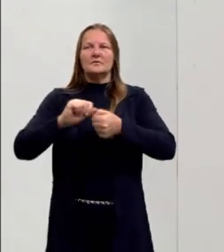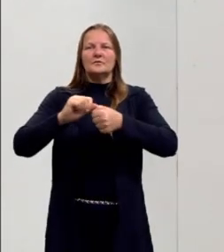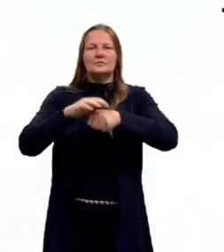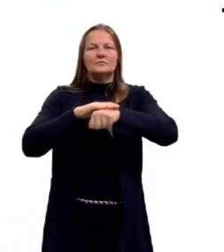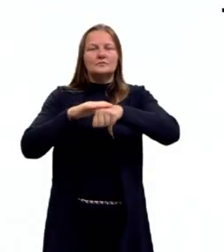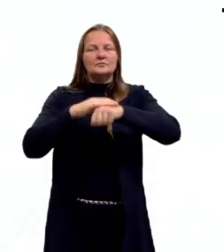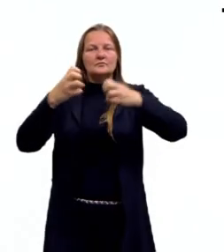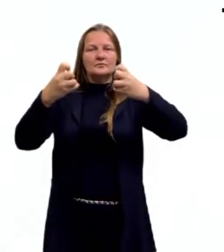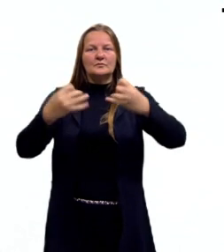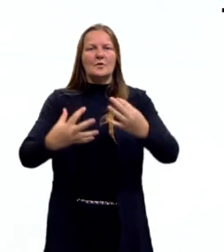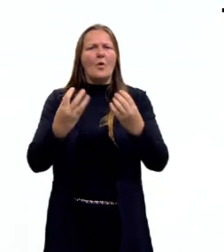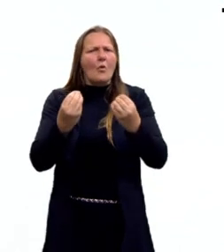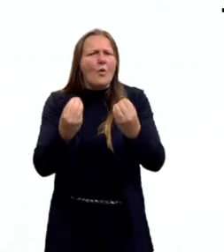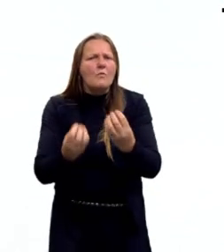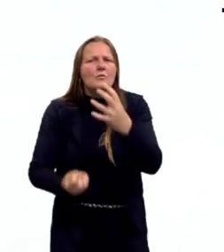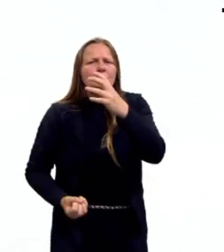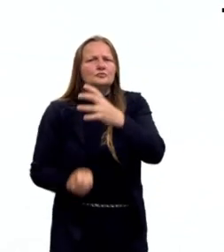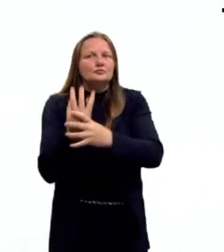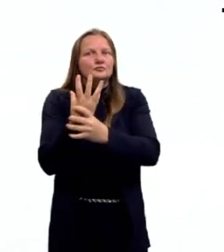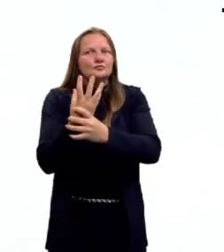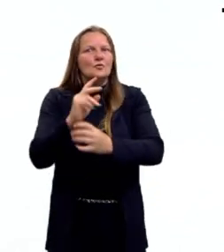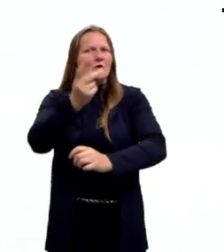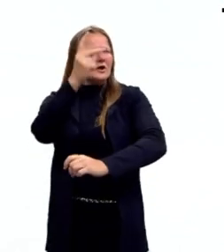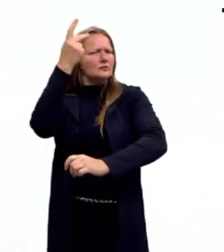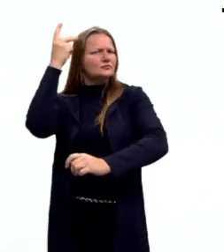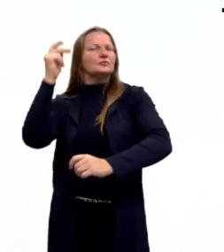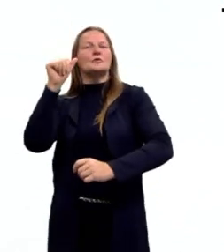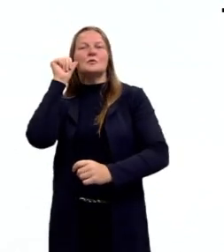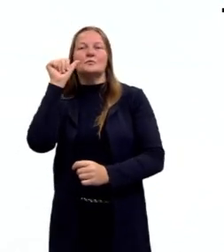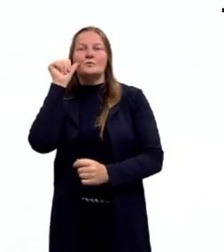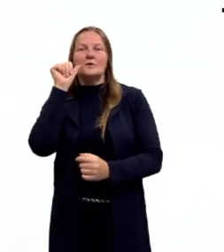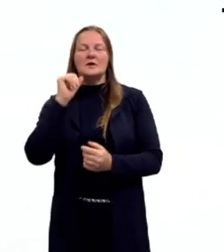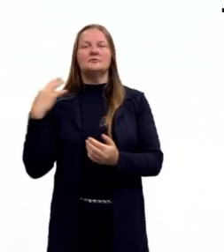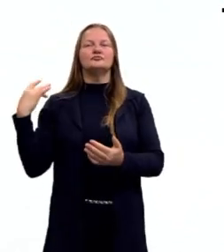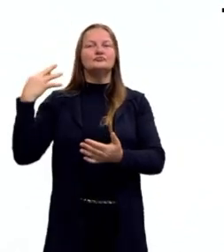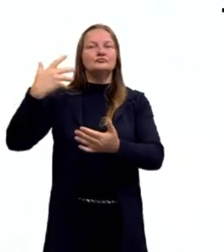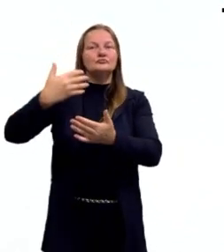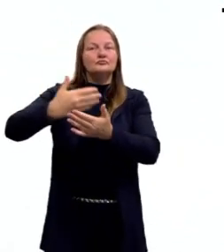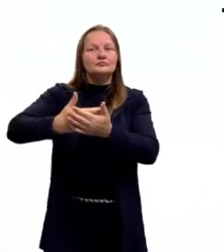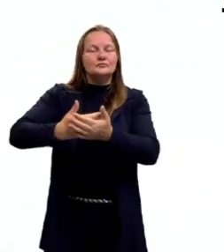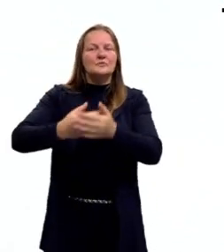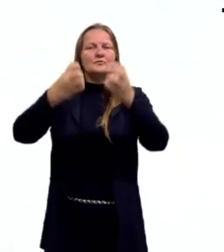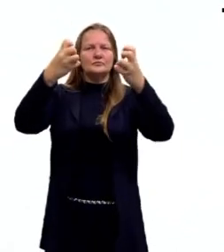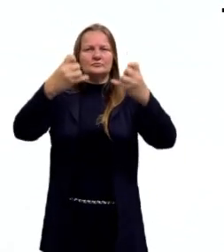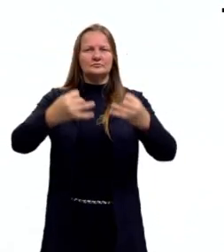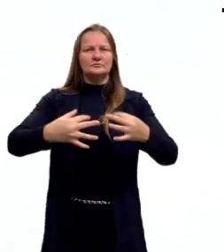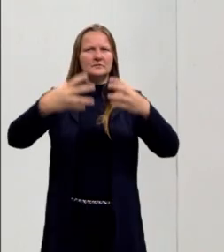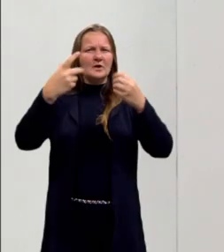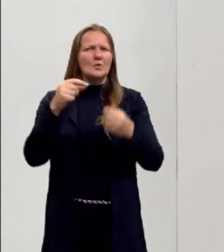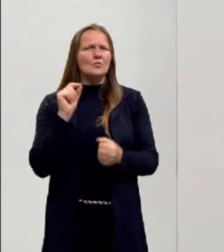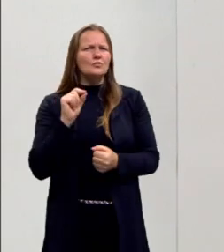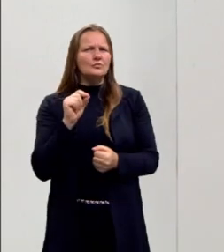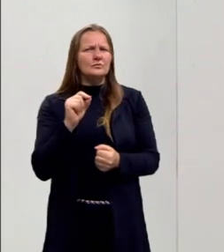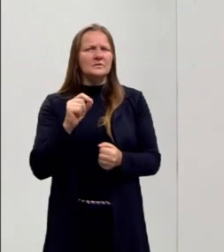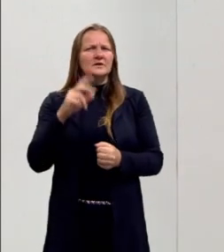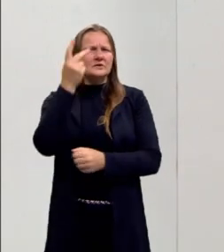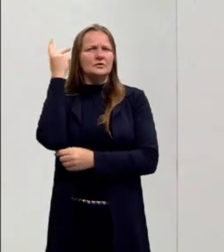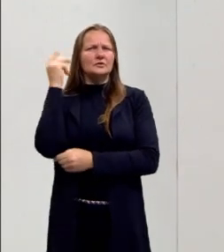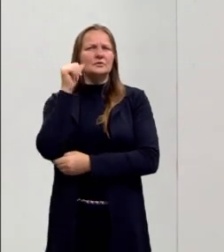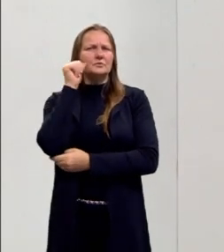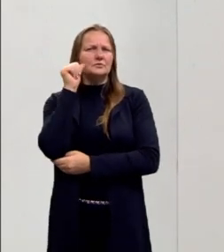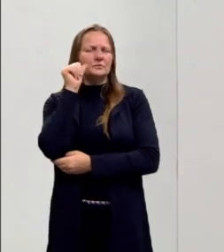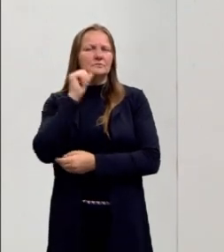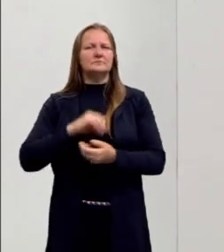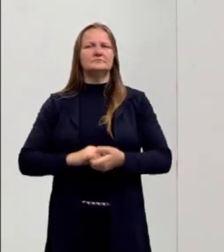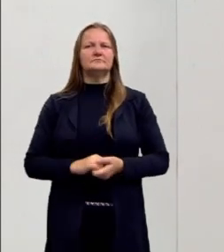sobre como surgiu a história das mulheres. Eu também vou explicar o que é isso, o que é a história das mulheres.